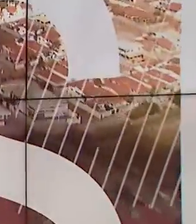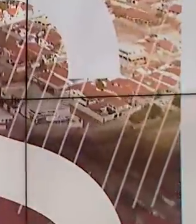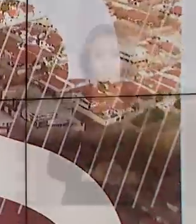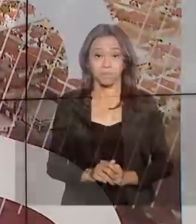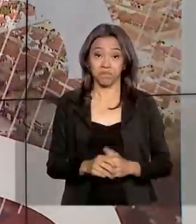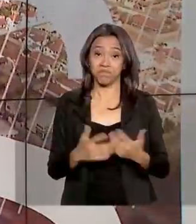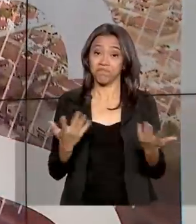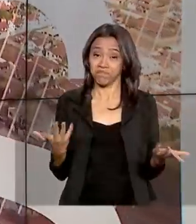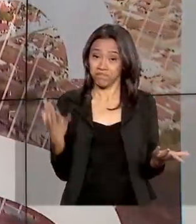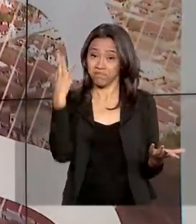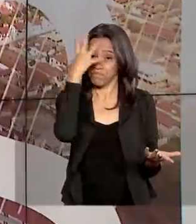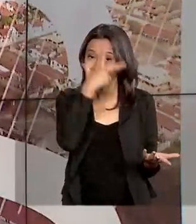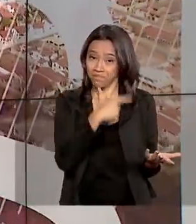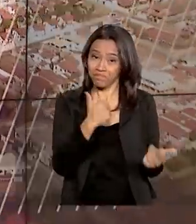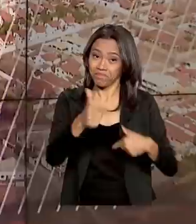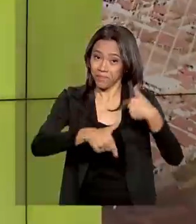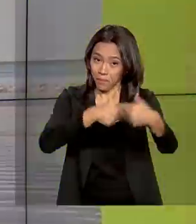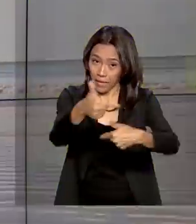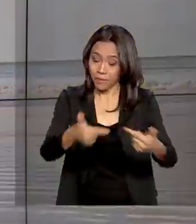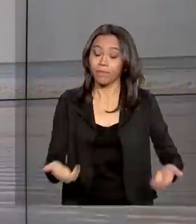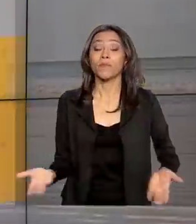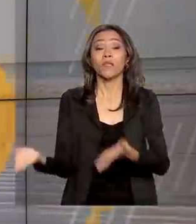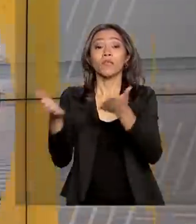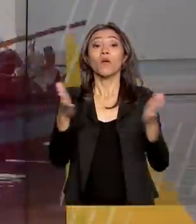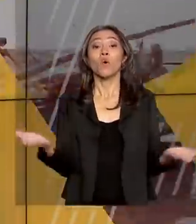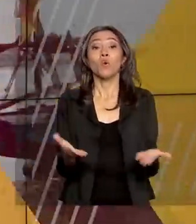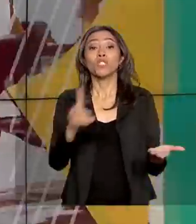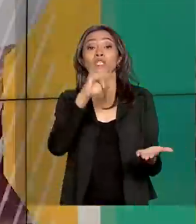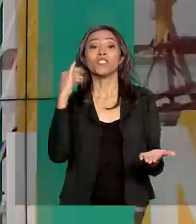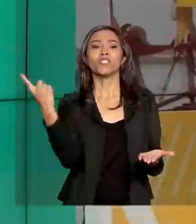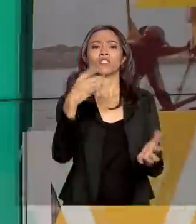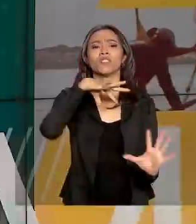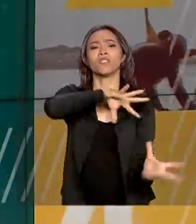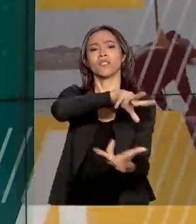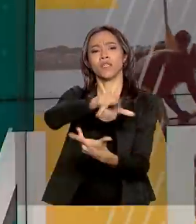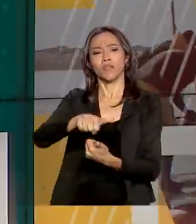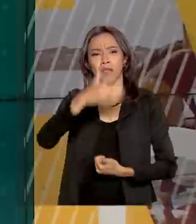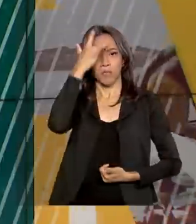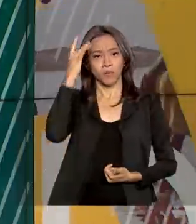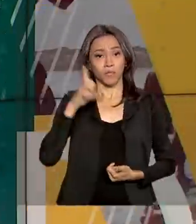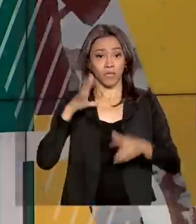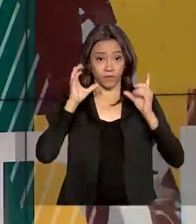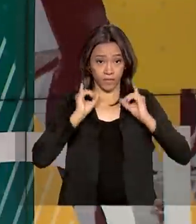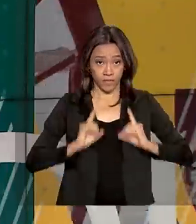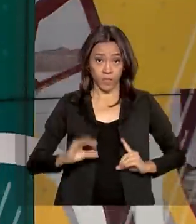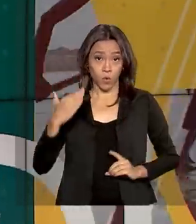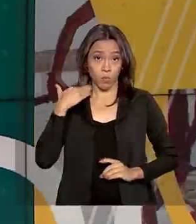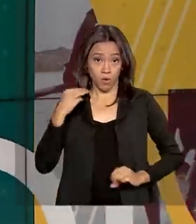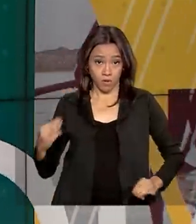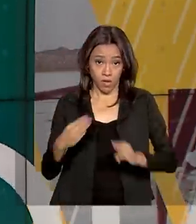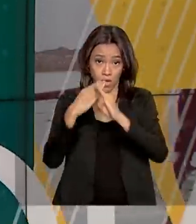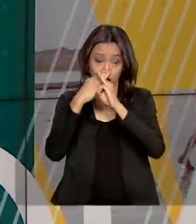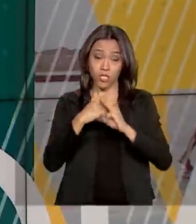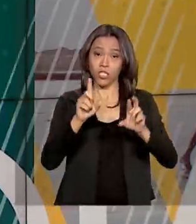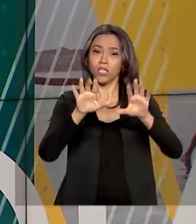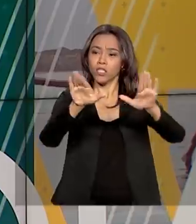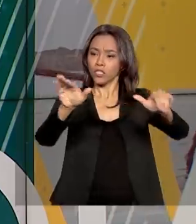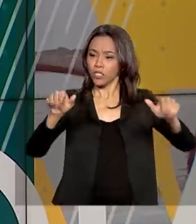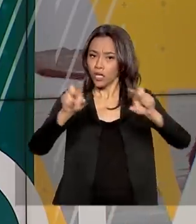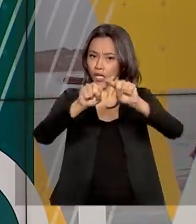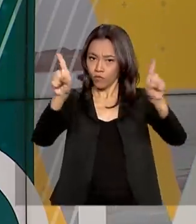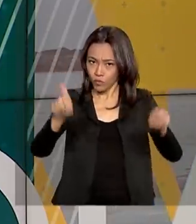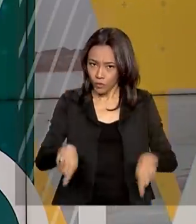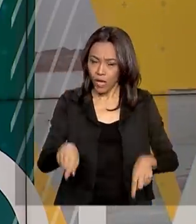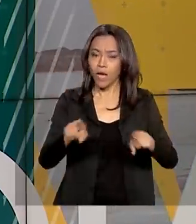Bela ação, né? Olha, e hoje é dia internacional da pessoa com deficiência. A Caixa Econômica Federal reuniu funcionários e